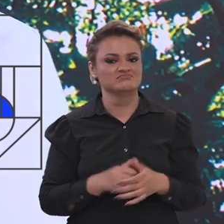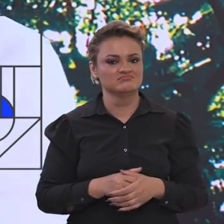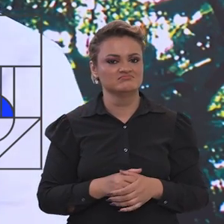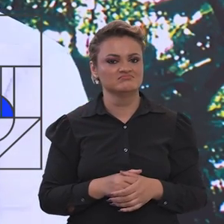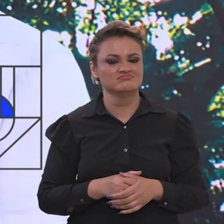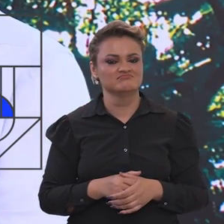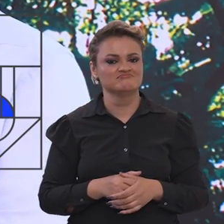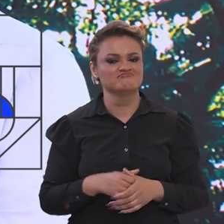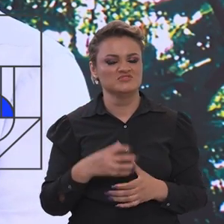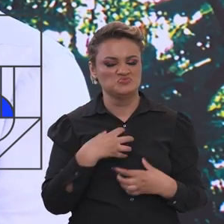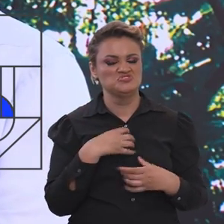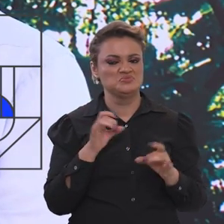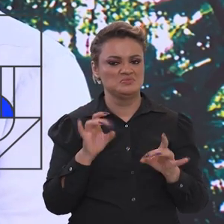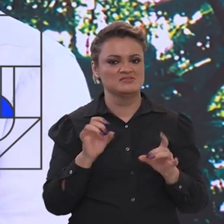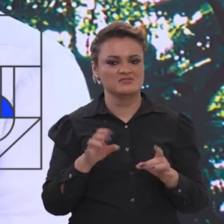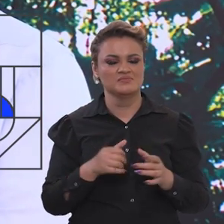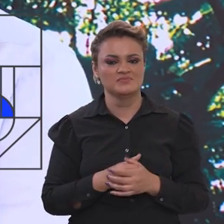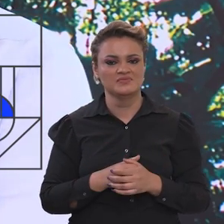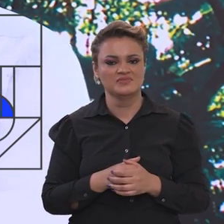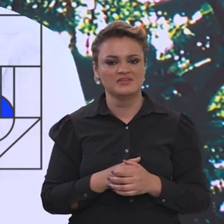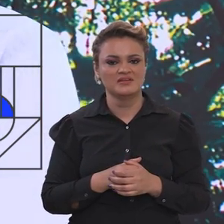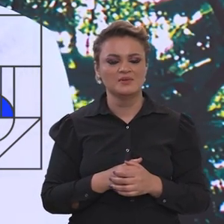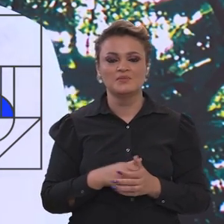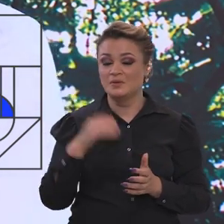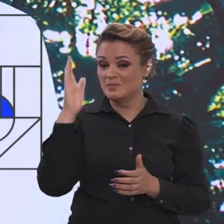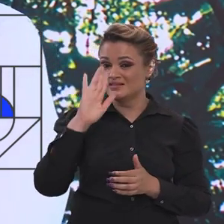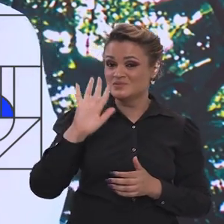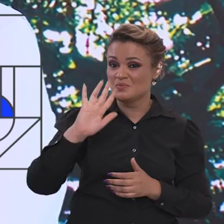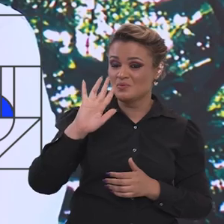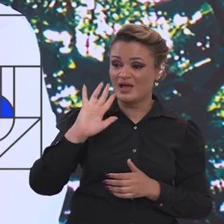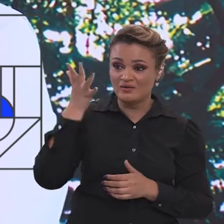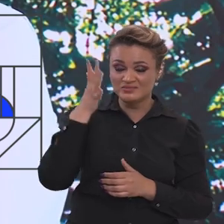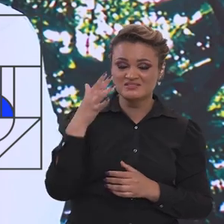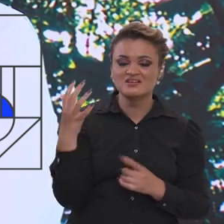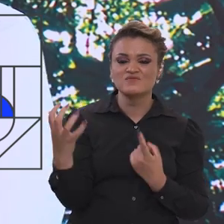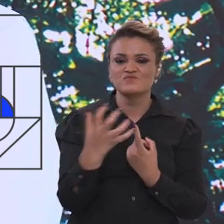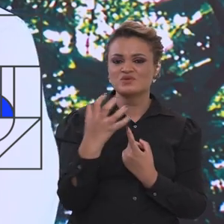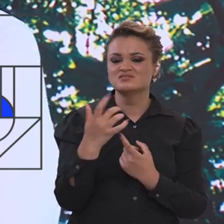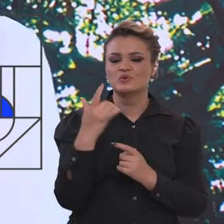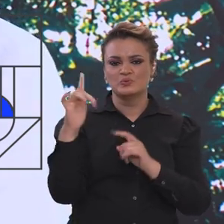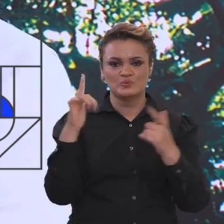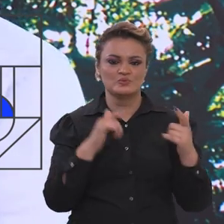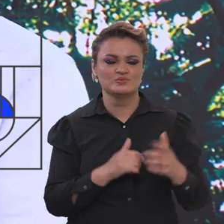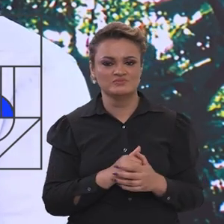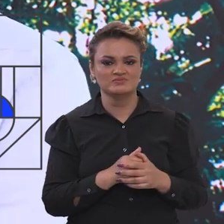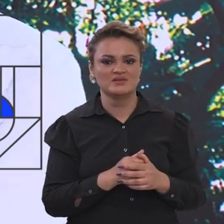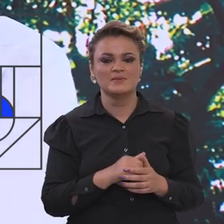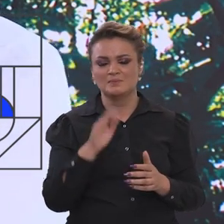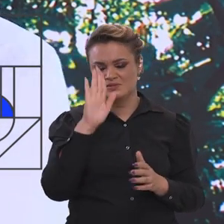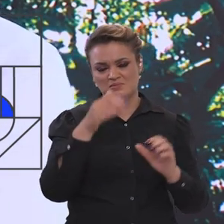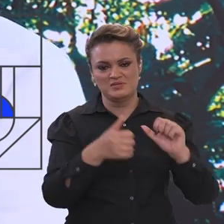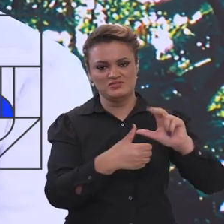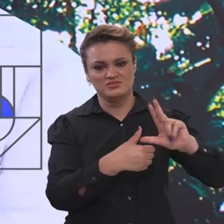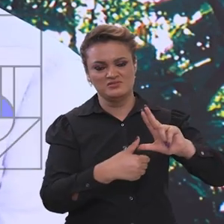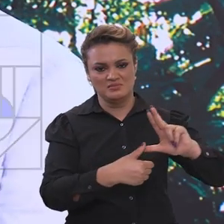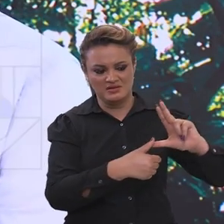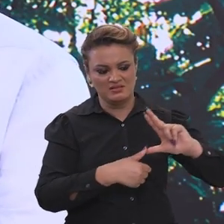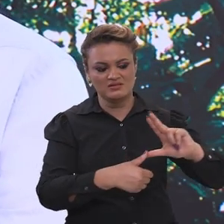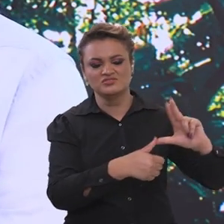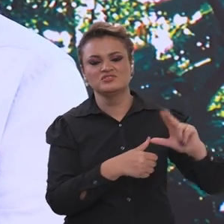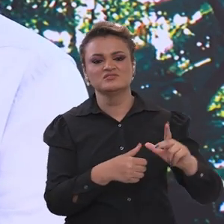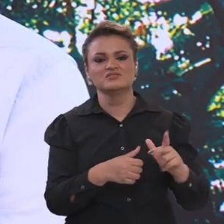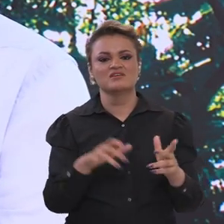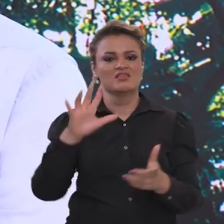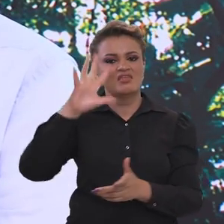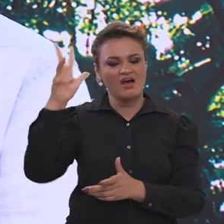foi muito forte para mim, porque o que acontece no Brasil tem reflexo no mundo, sobretudo na